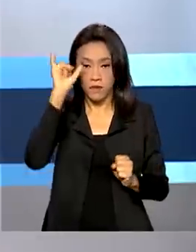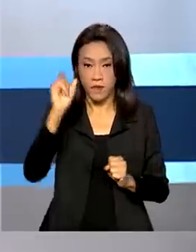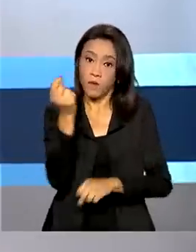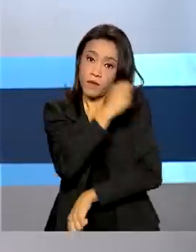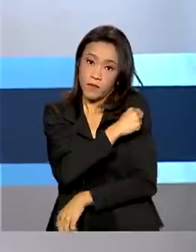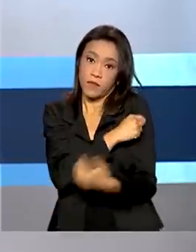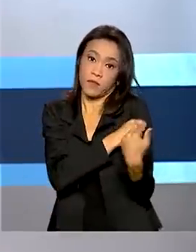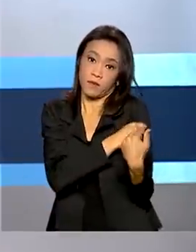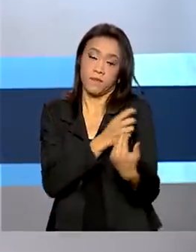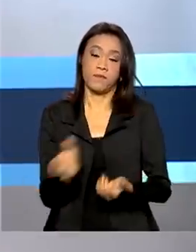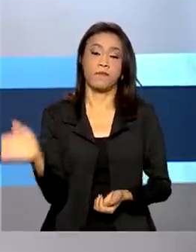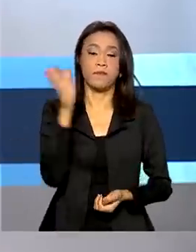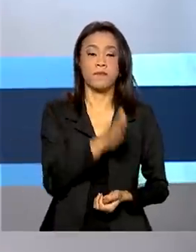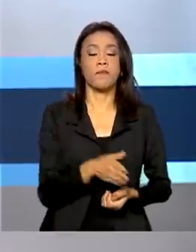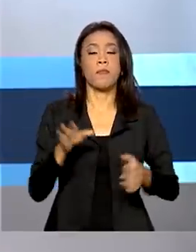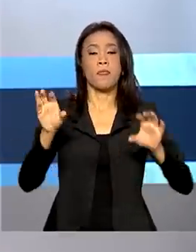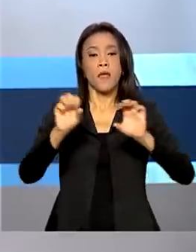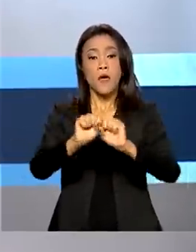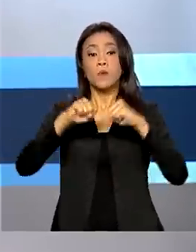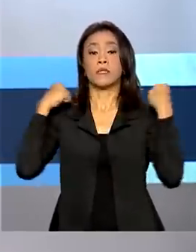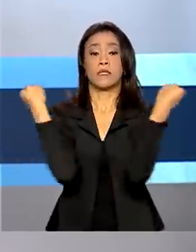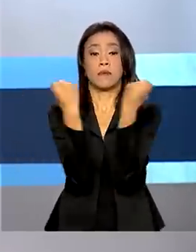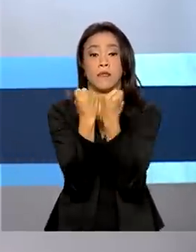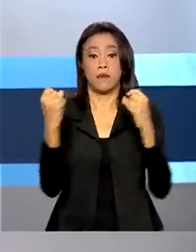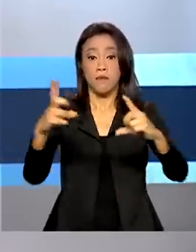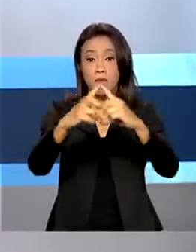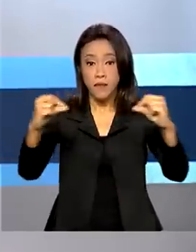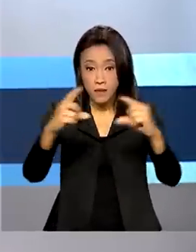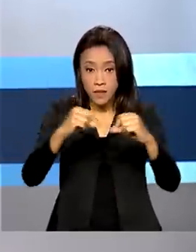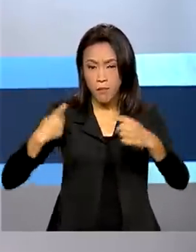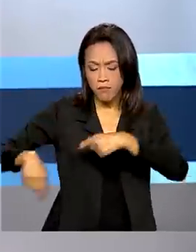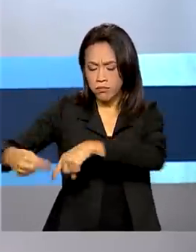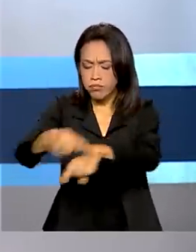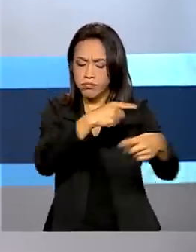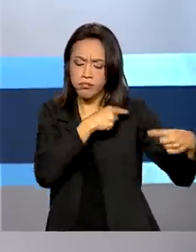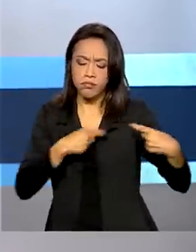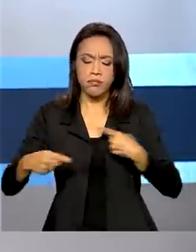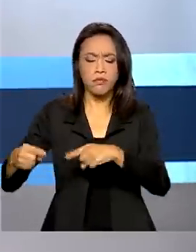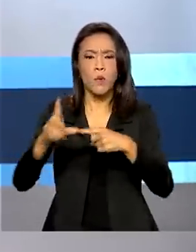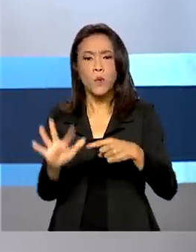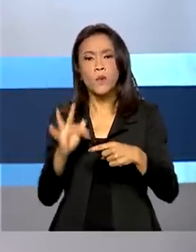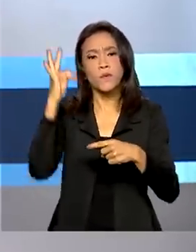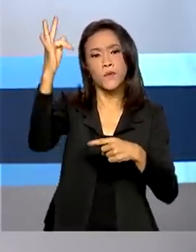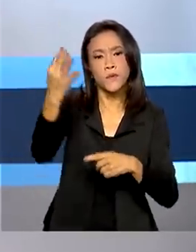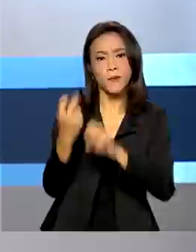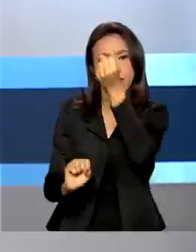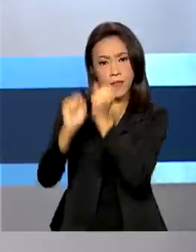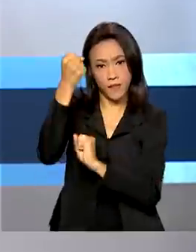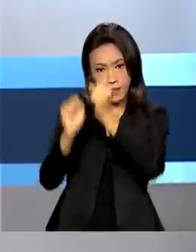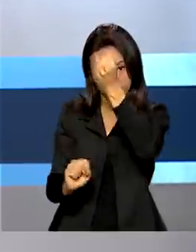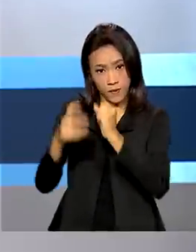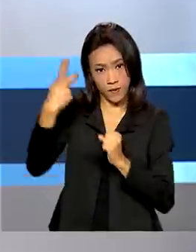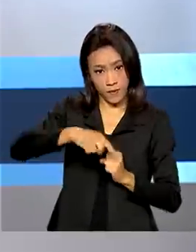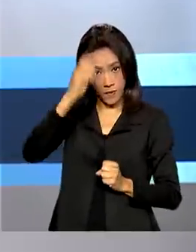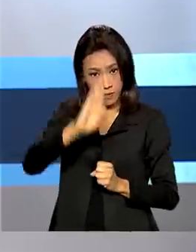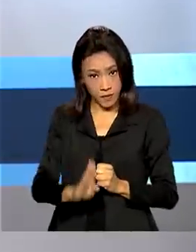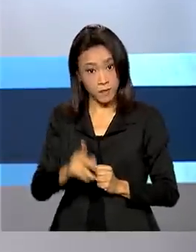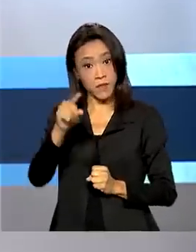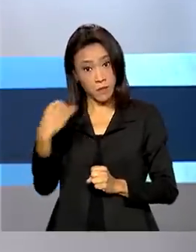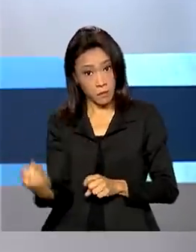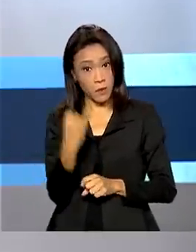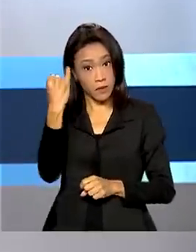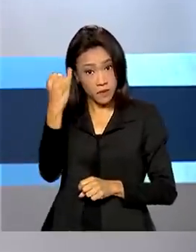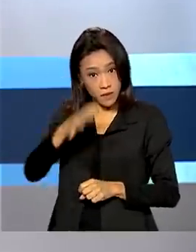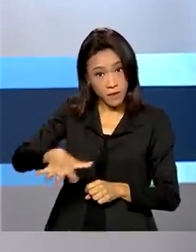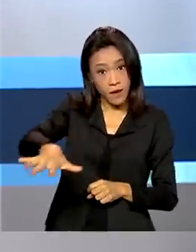Um seminário em Brasília debateu o futuro da indústria farmacêutica no país e destacou a importância do setor para a economia